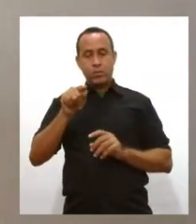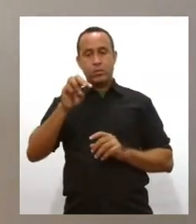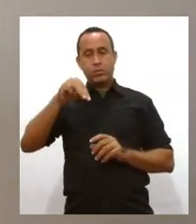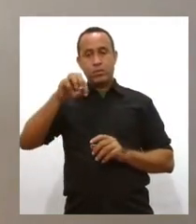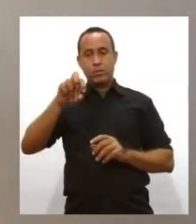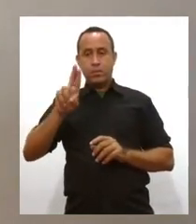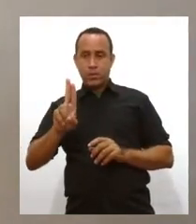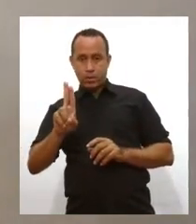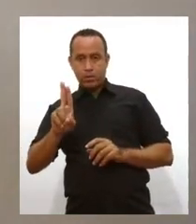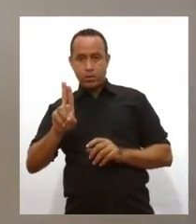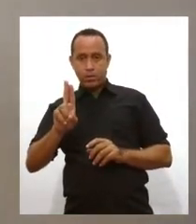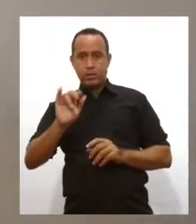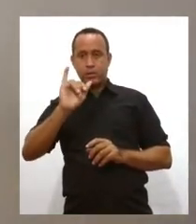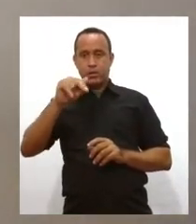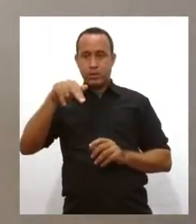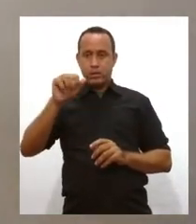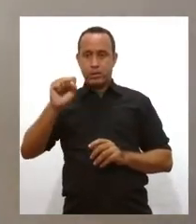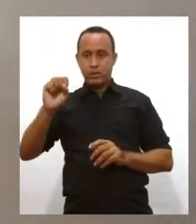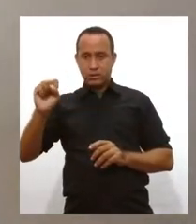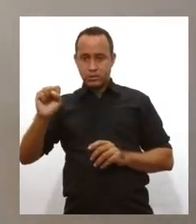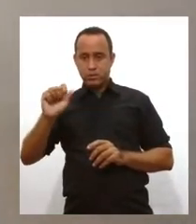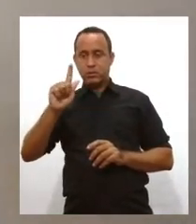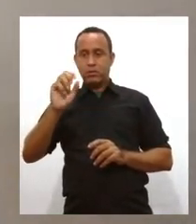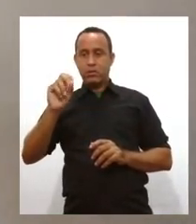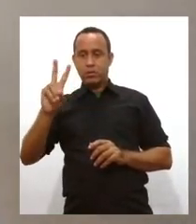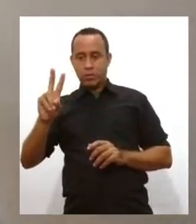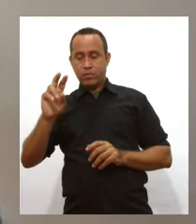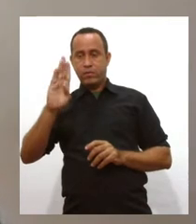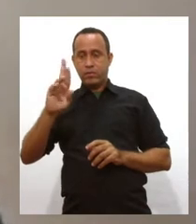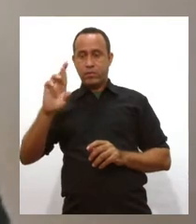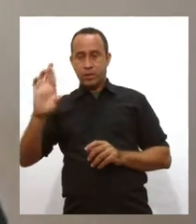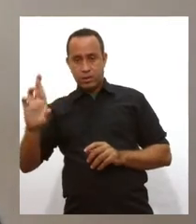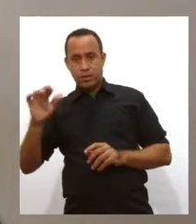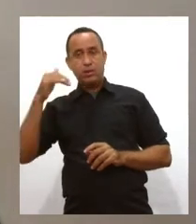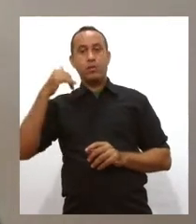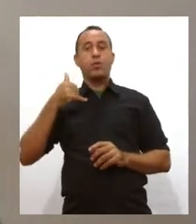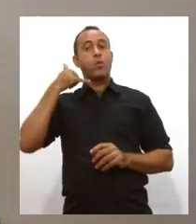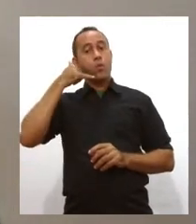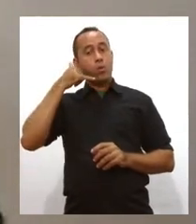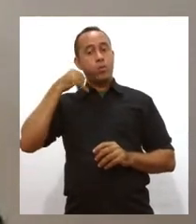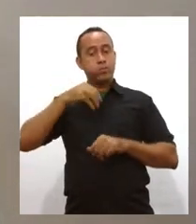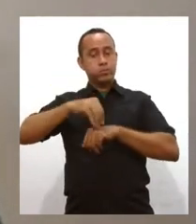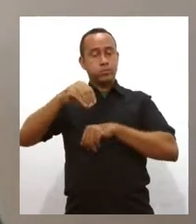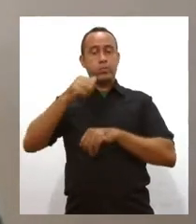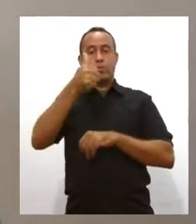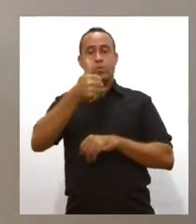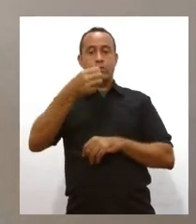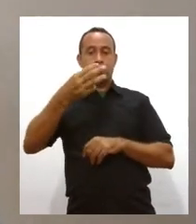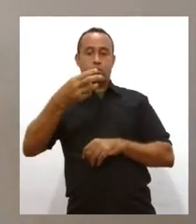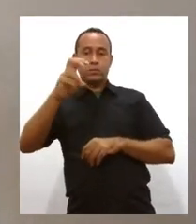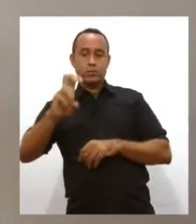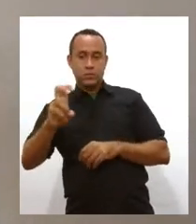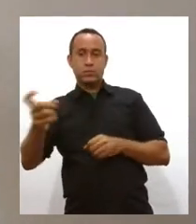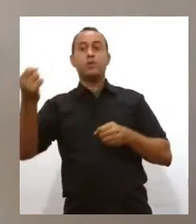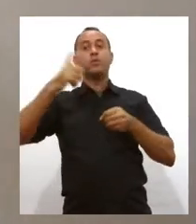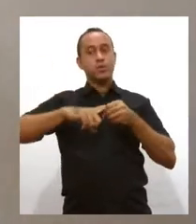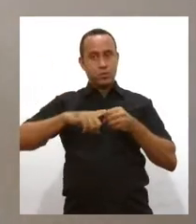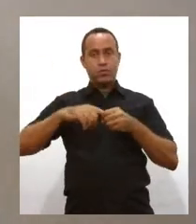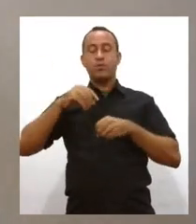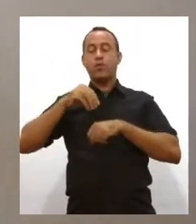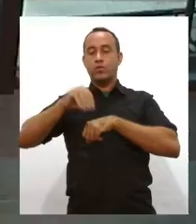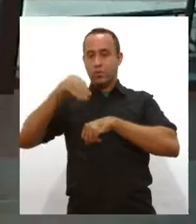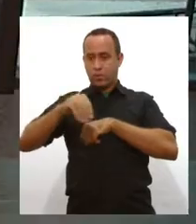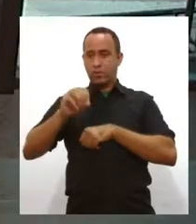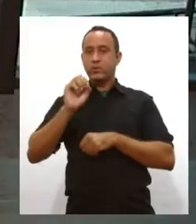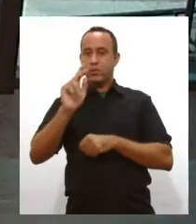.inss.gov.br ou ligar no número 135. Daqui a pouco eu volto com mais informações para vocês,